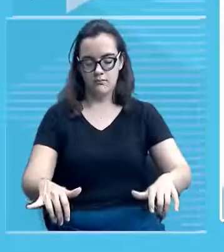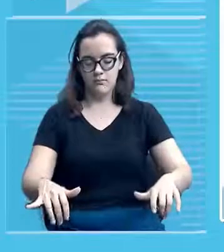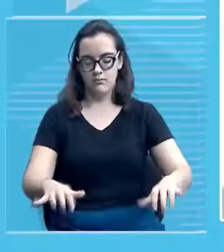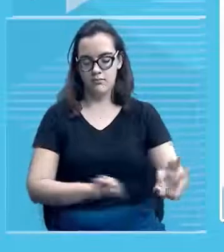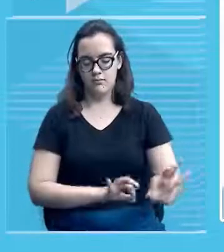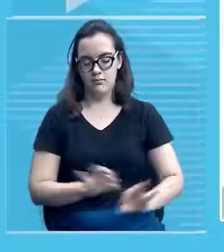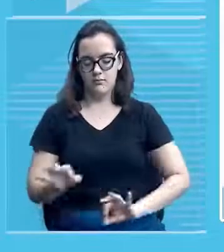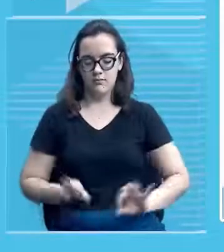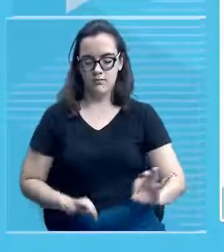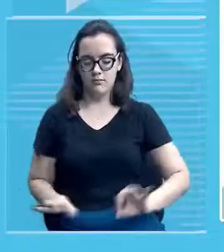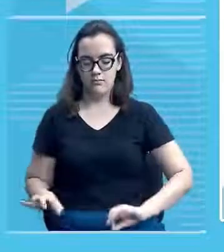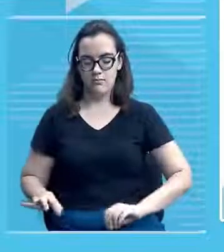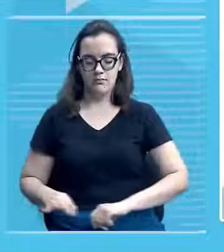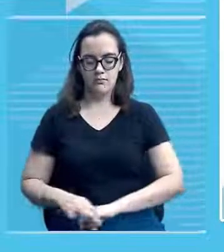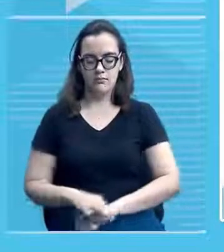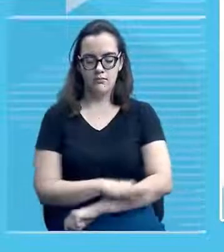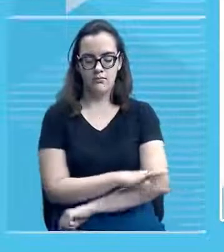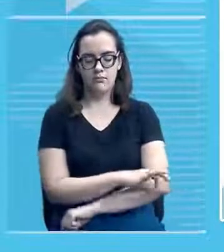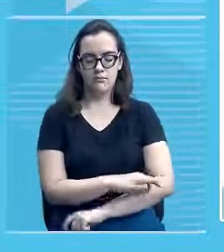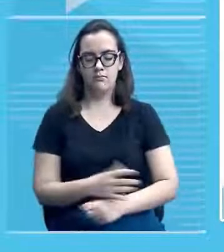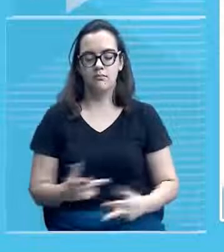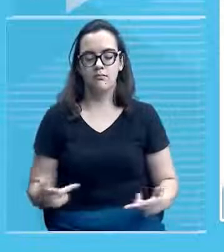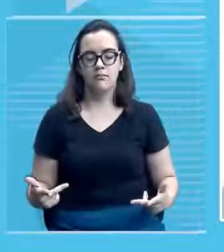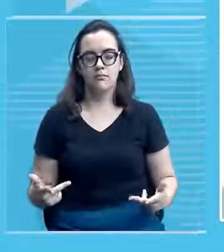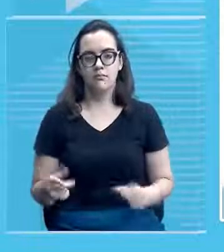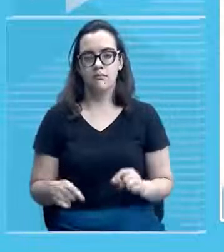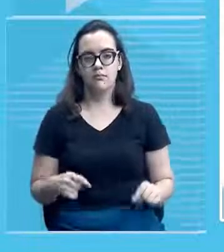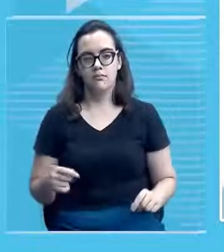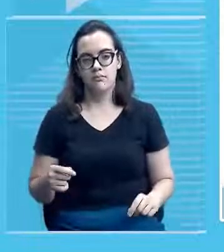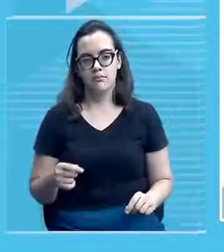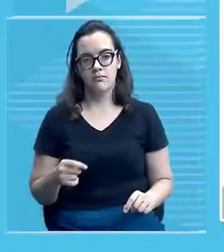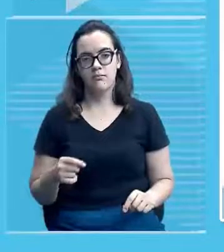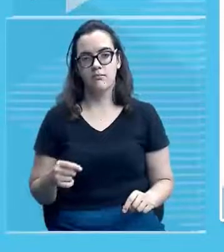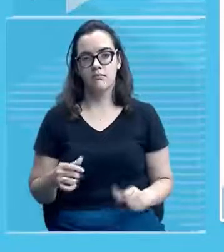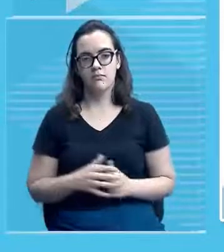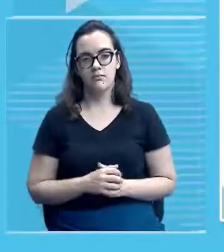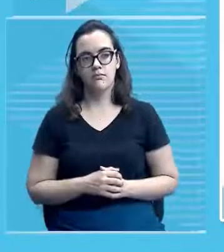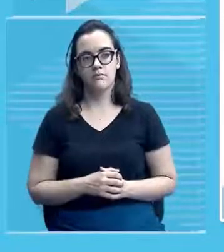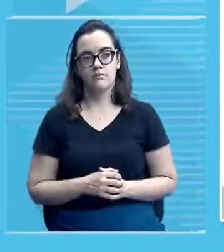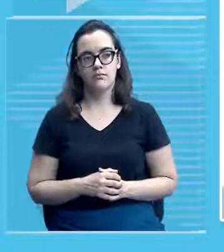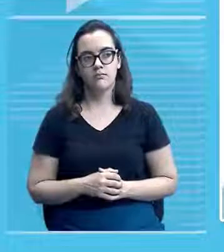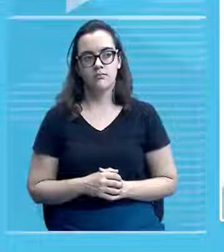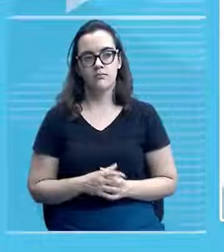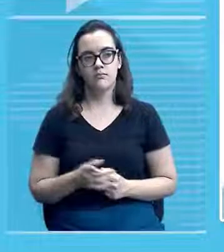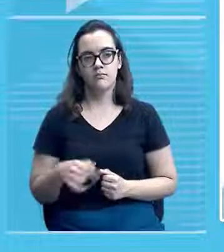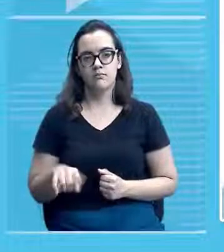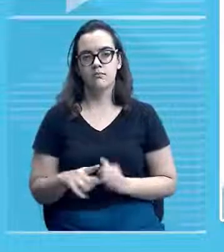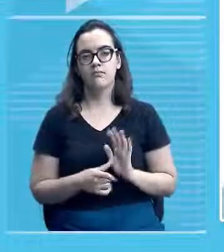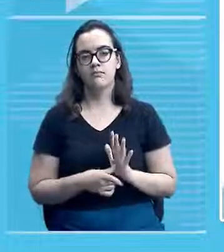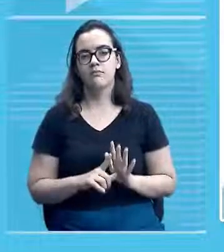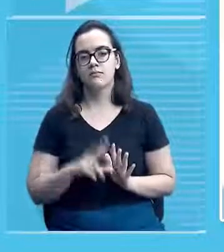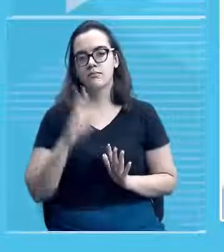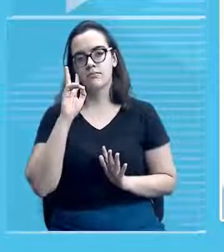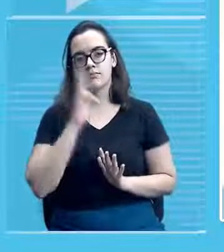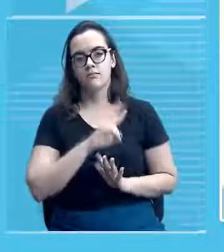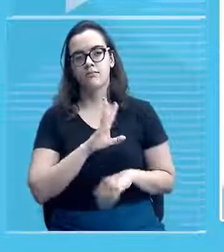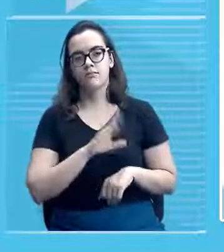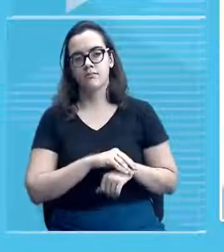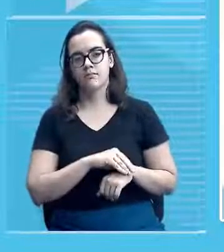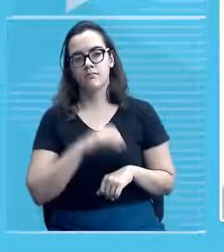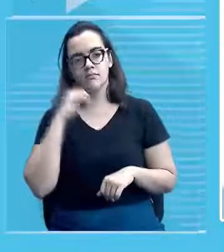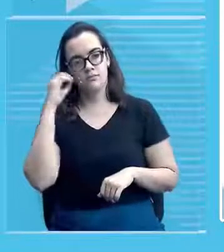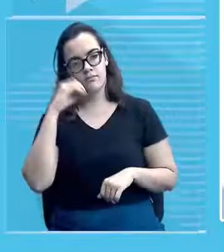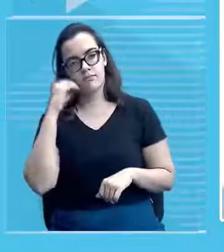apresento planta em formato retangular nave única interiores bastante simples